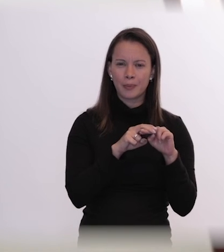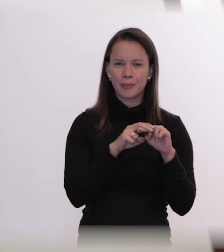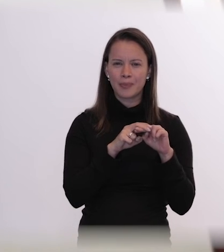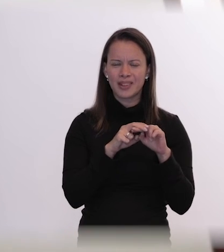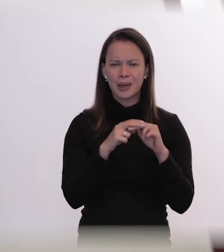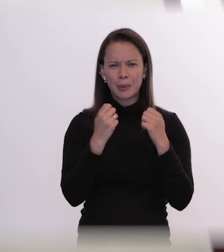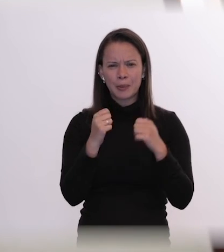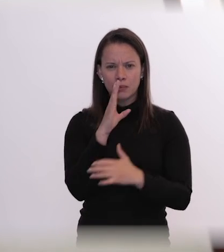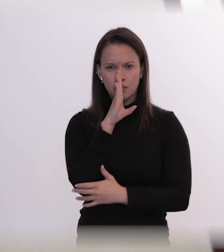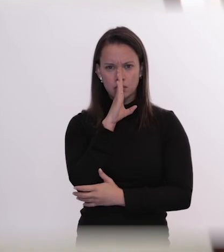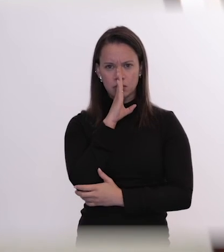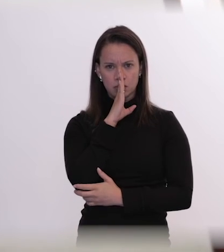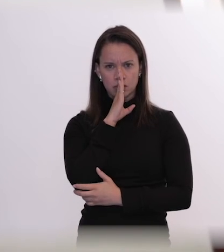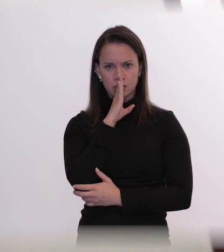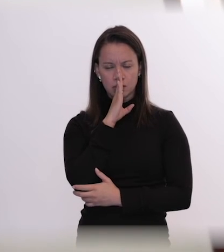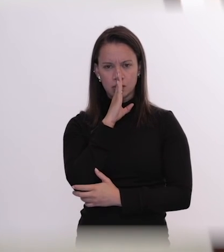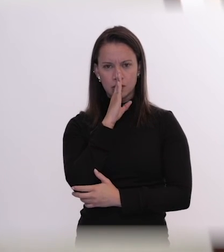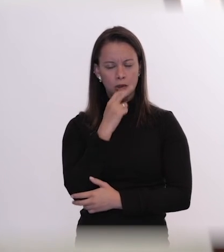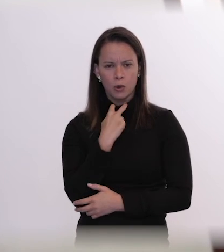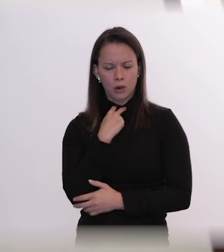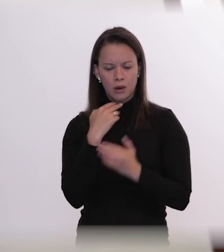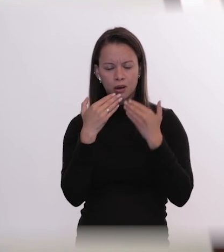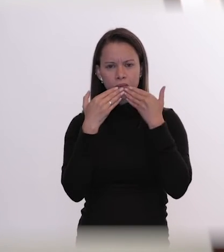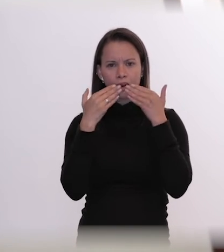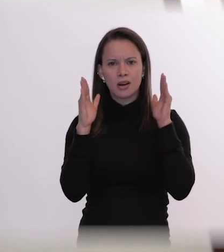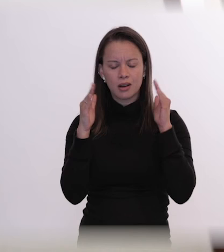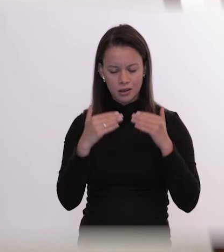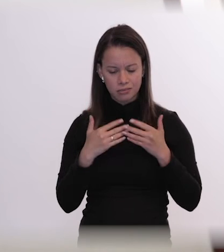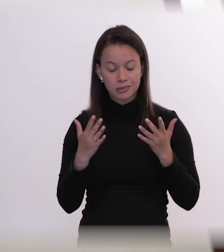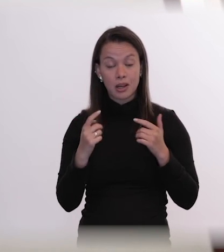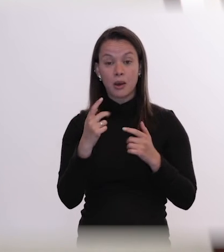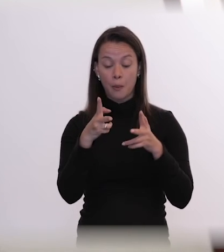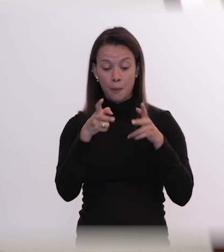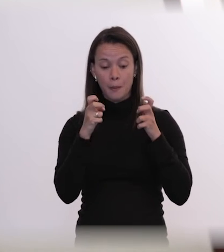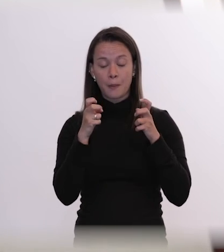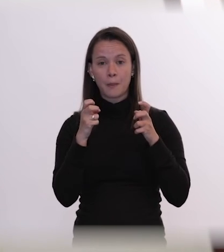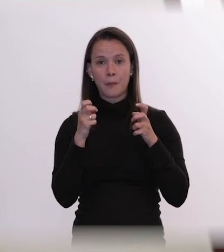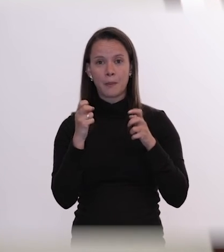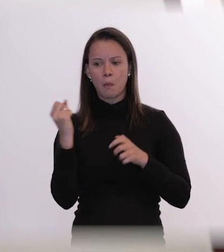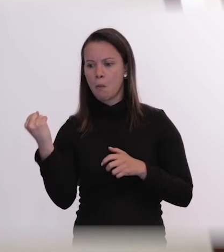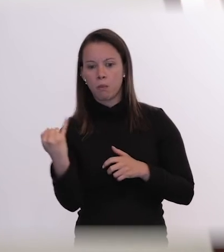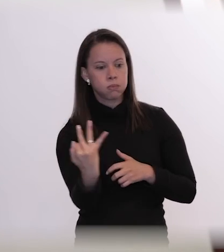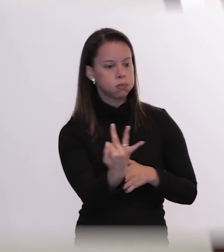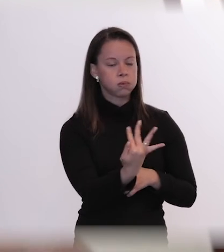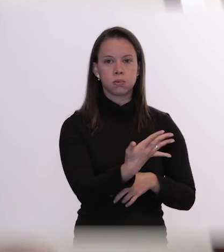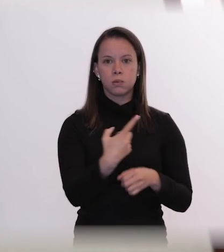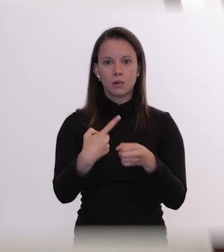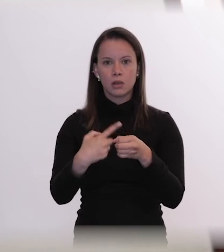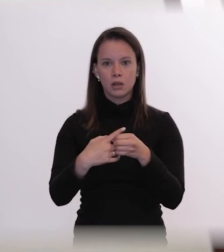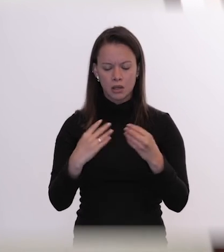não falar sobre esses assuntos mas eu percebi que esse número é tão grande do problema de depressão no município